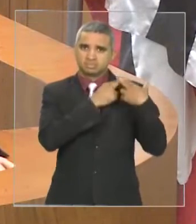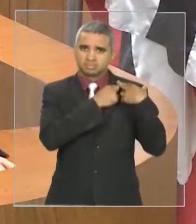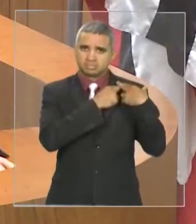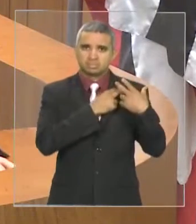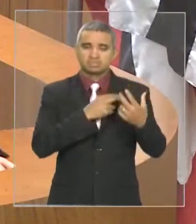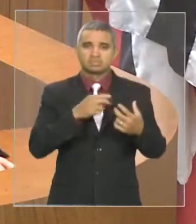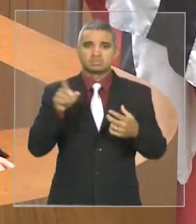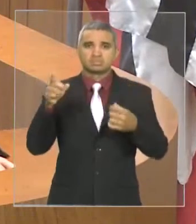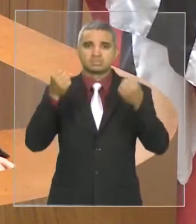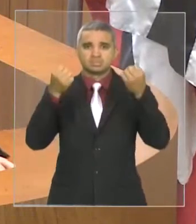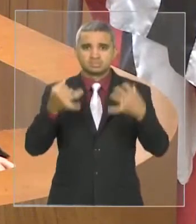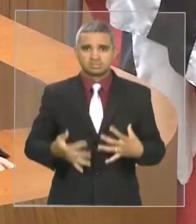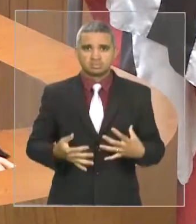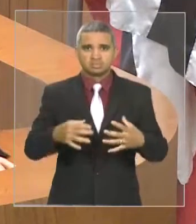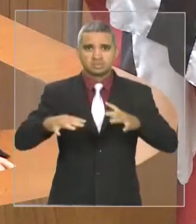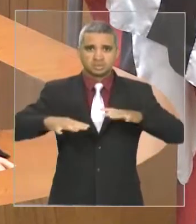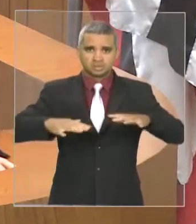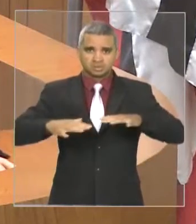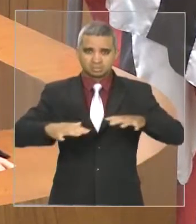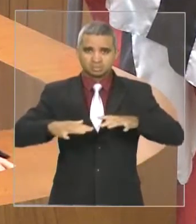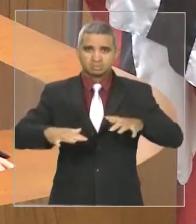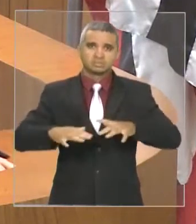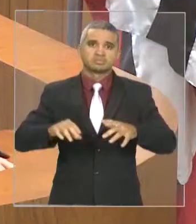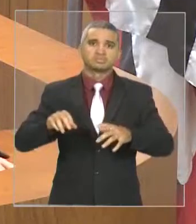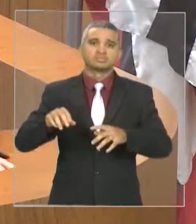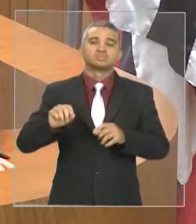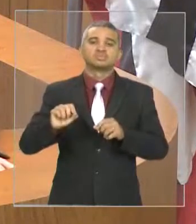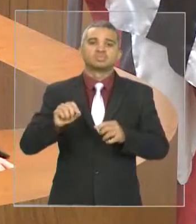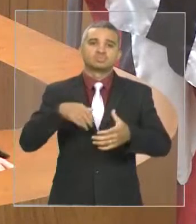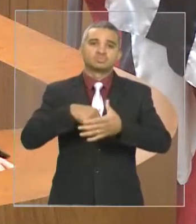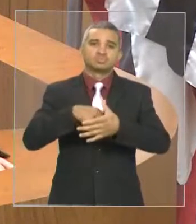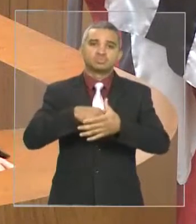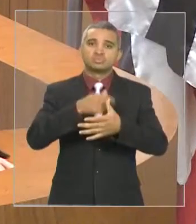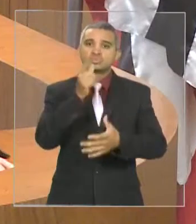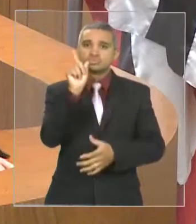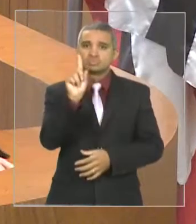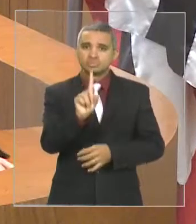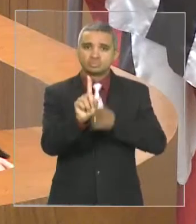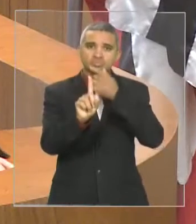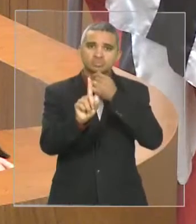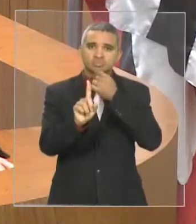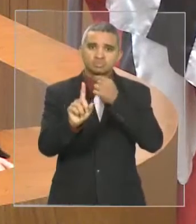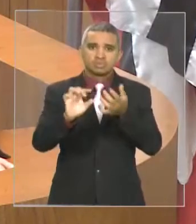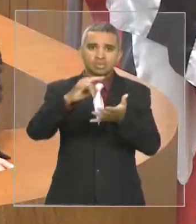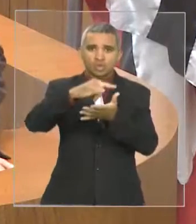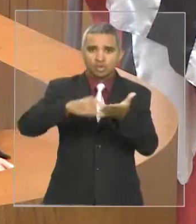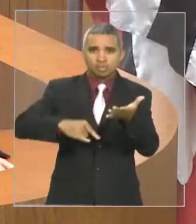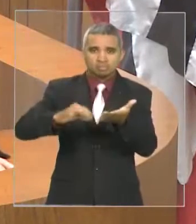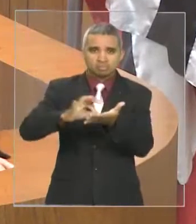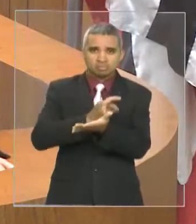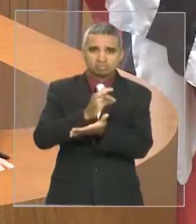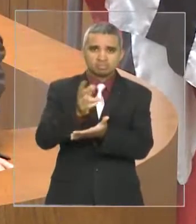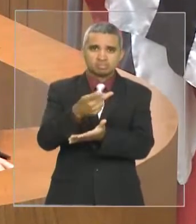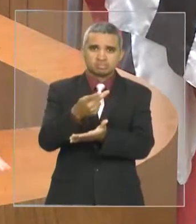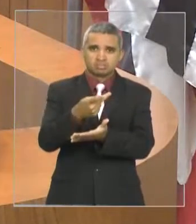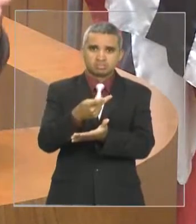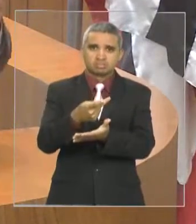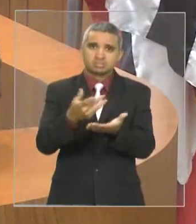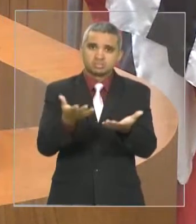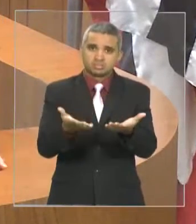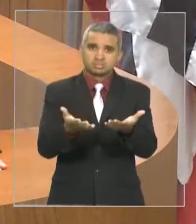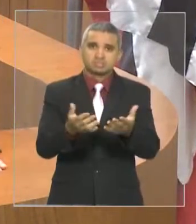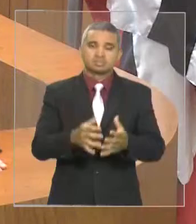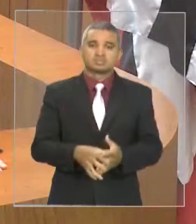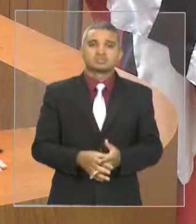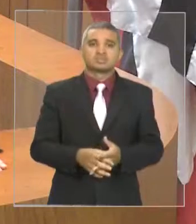colocou um jogador irregular e, dessa forma, o Cordinho seria declarado campeão e o